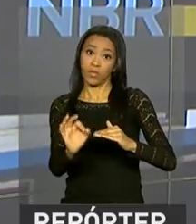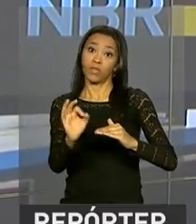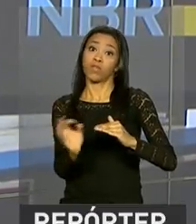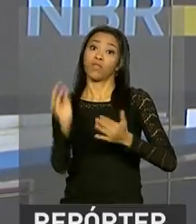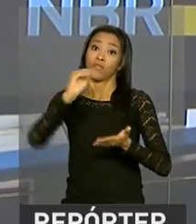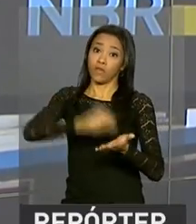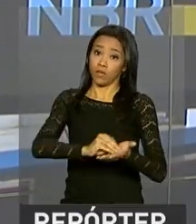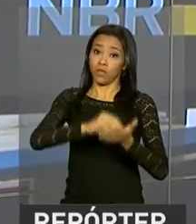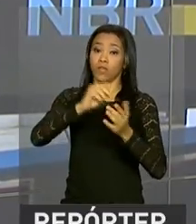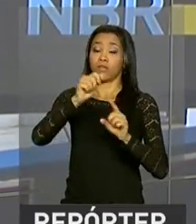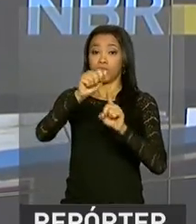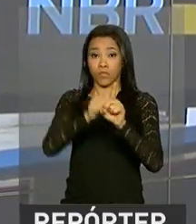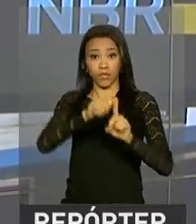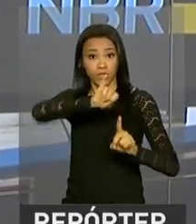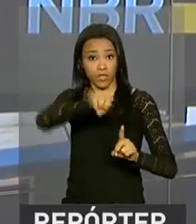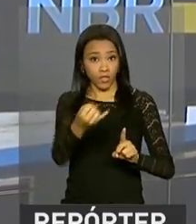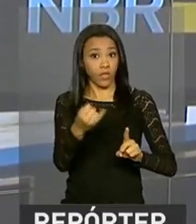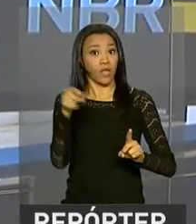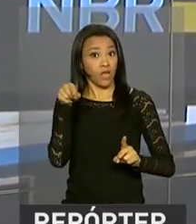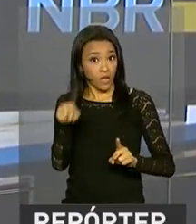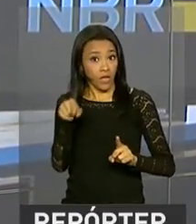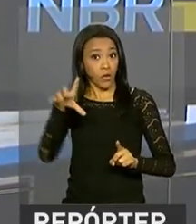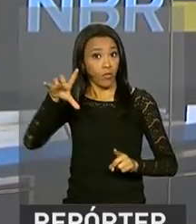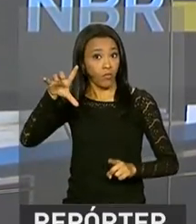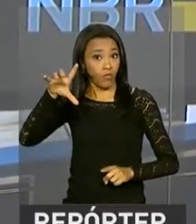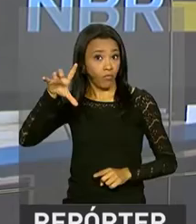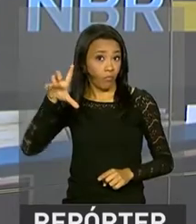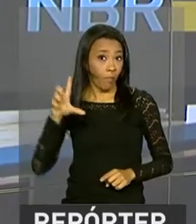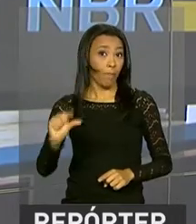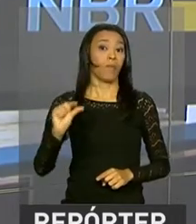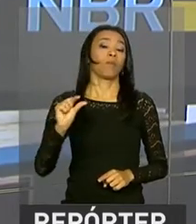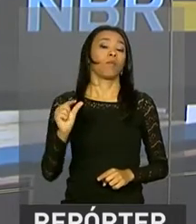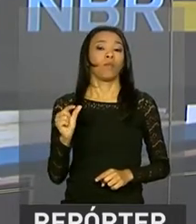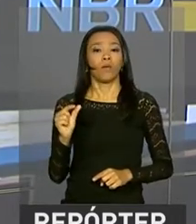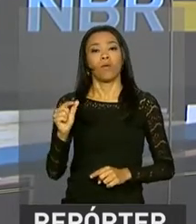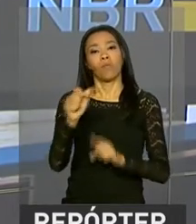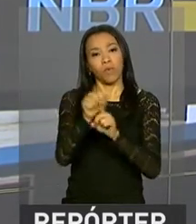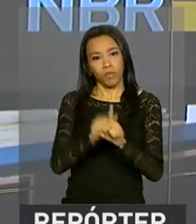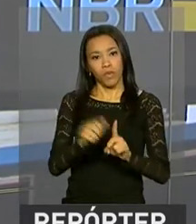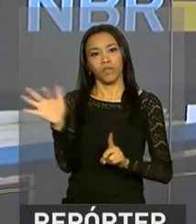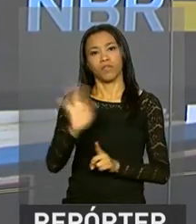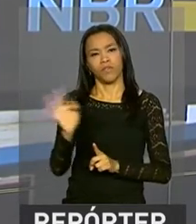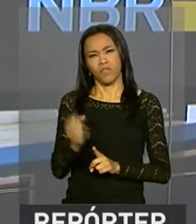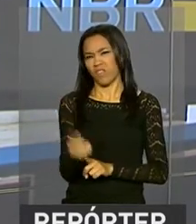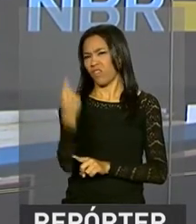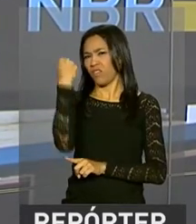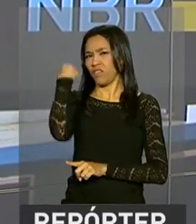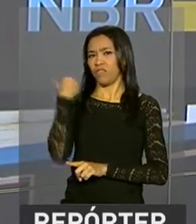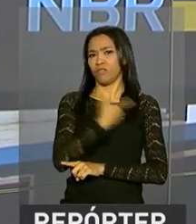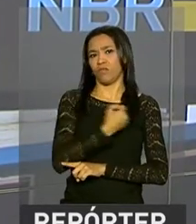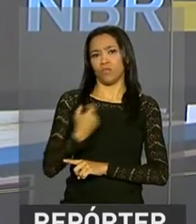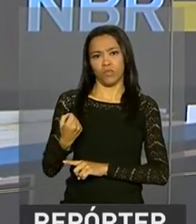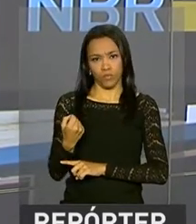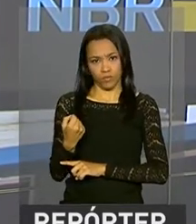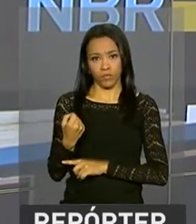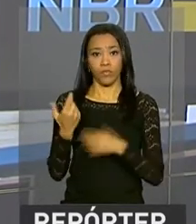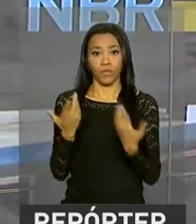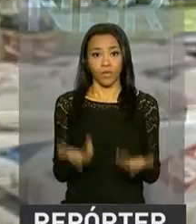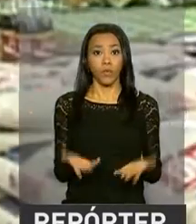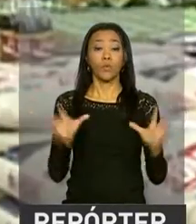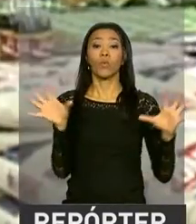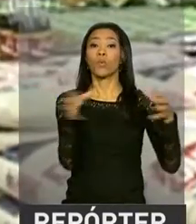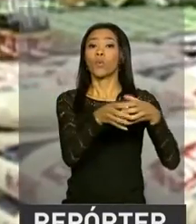em janeiro. É o menor valor para meses de fevereiro desde o ano 2000. O grupo